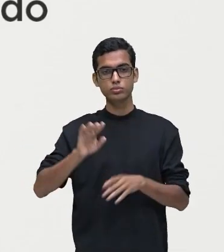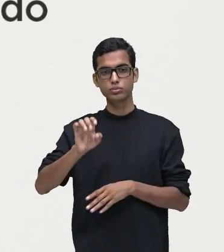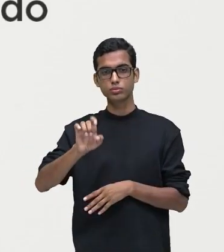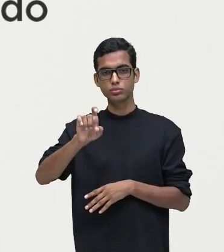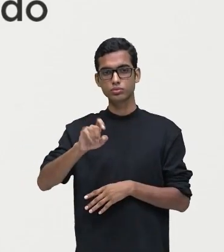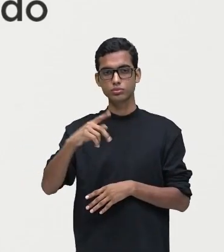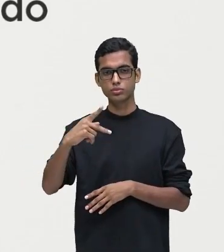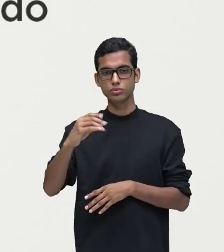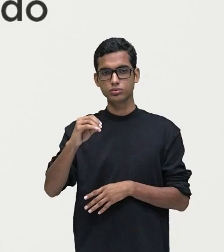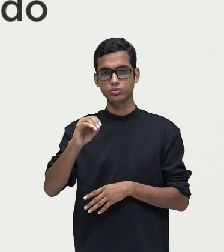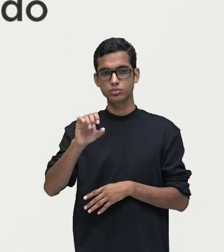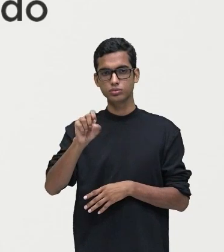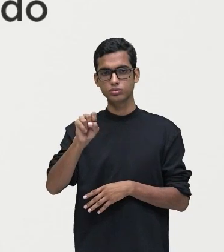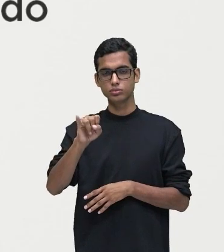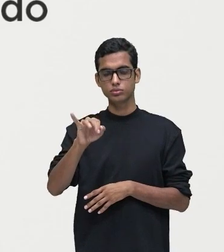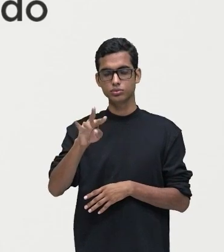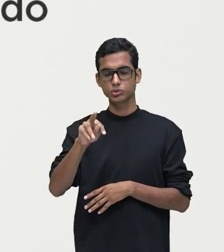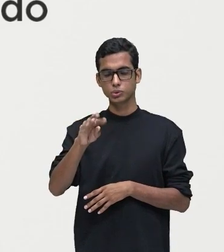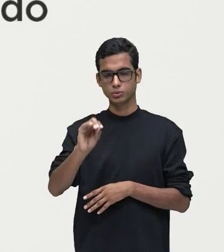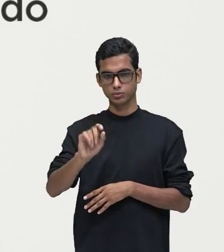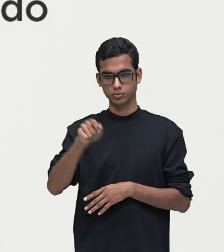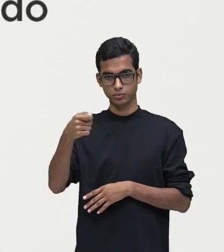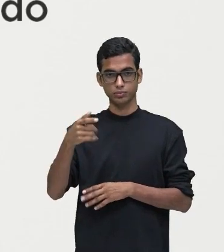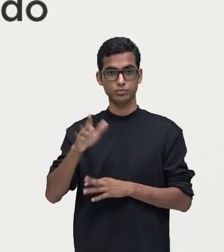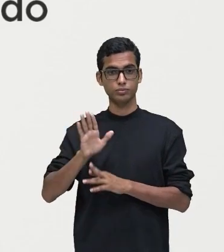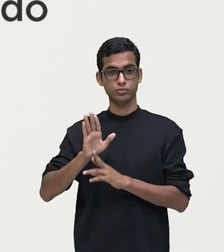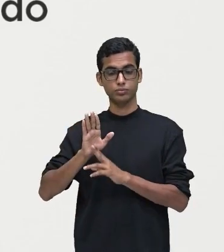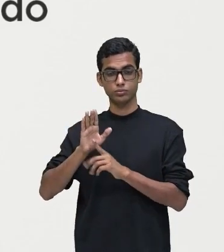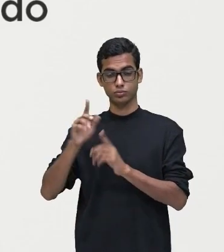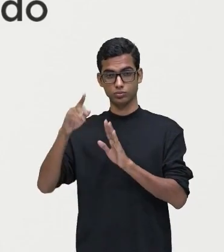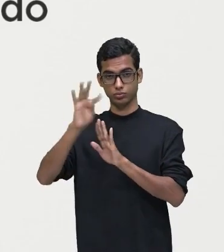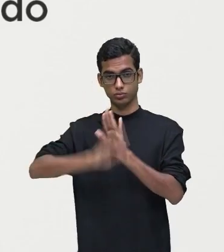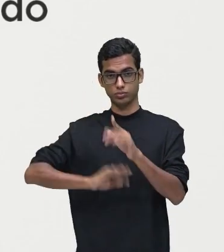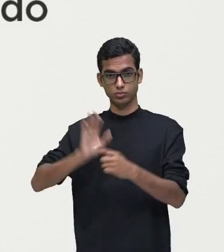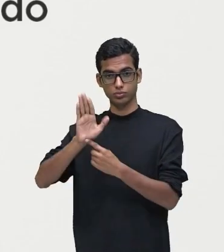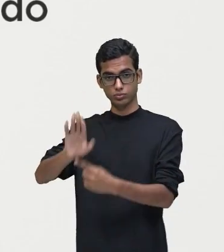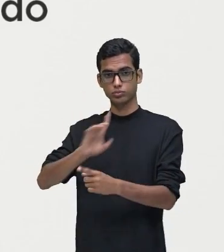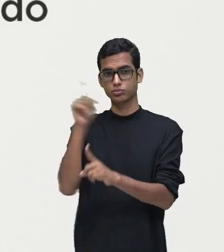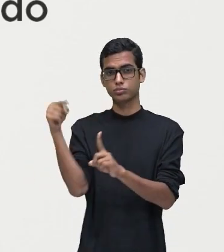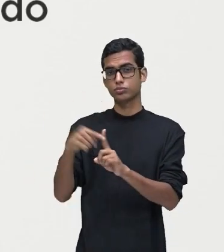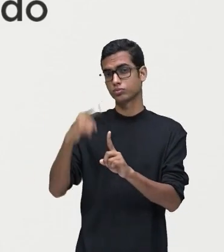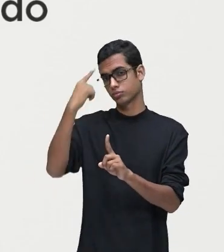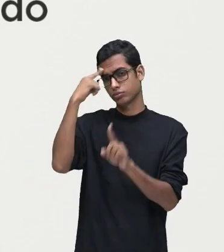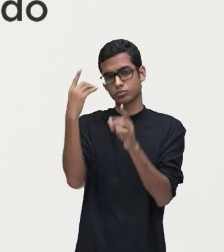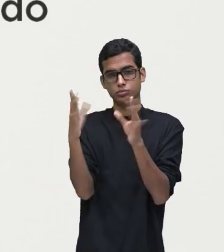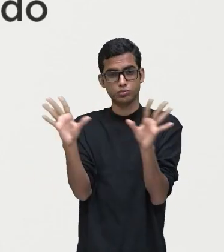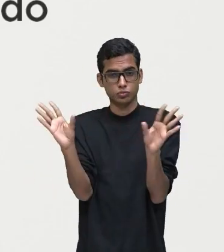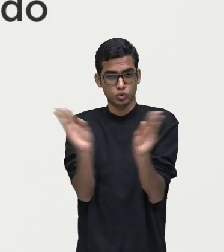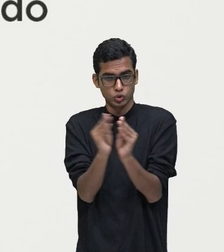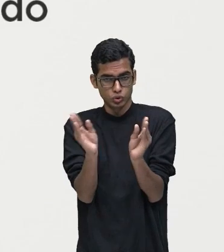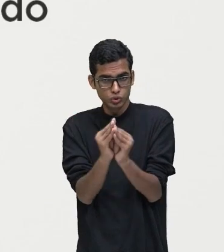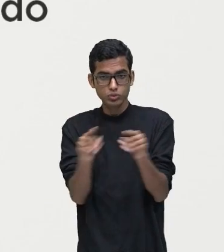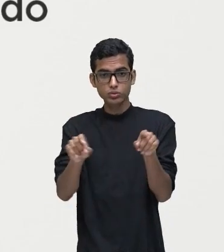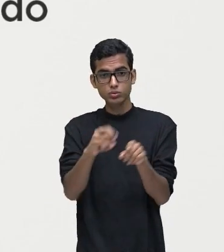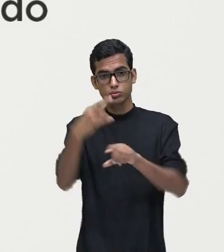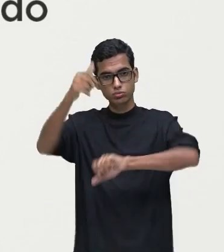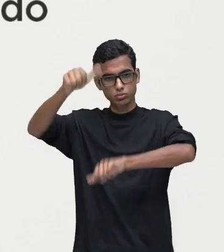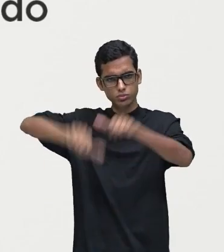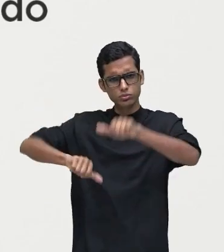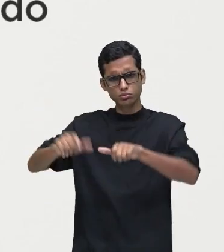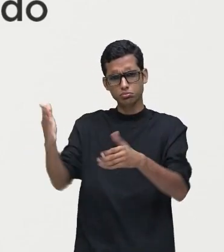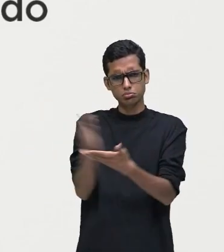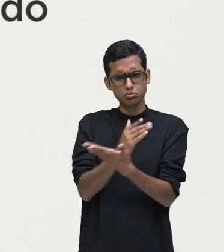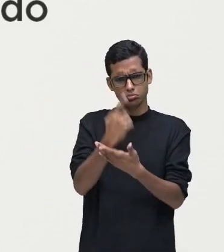só, o texto expositivo é uma produção que tem como função principal sintetizar ou analisar